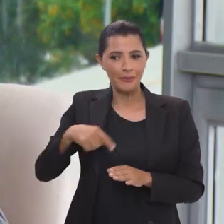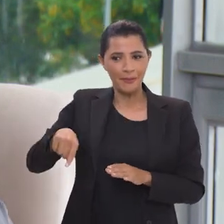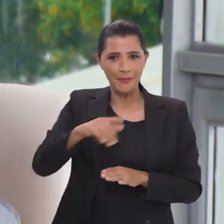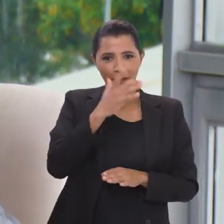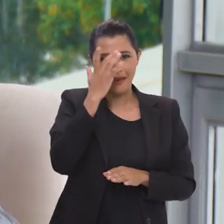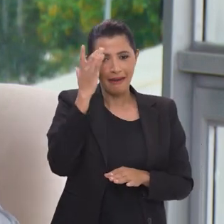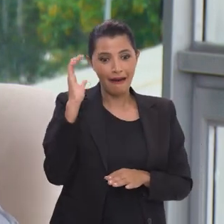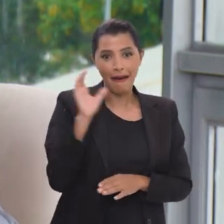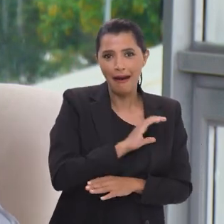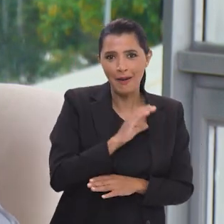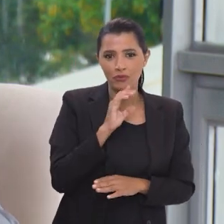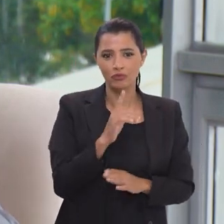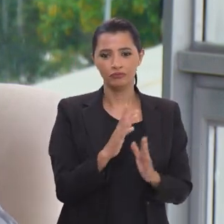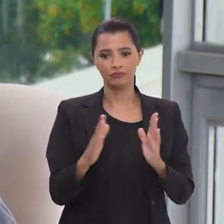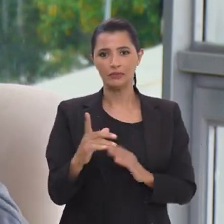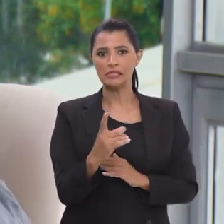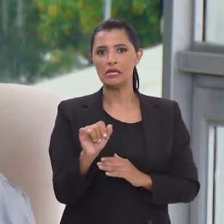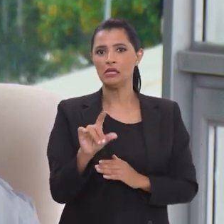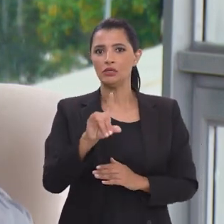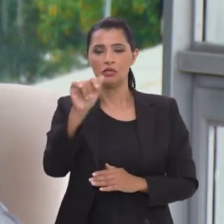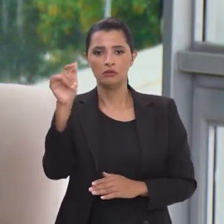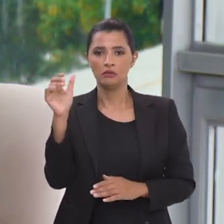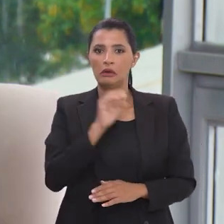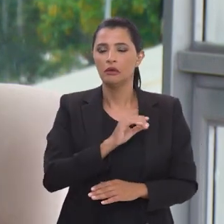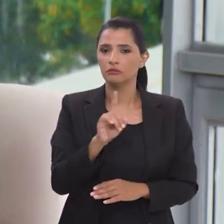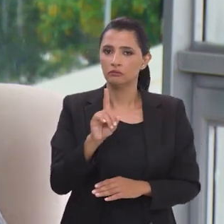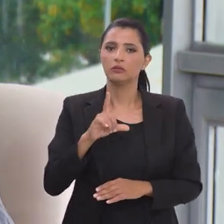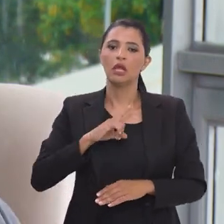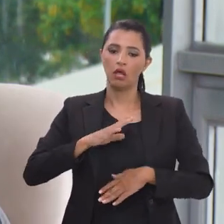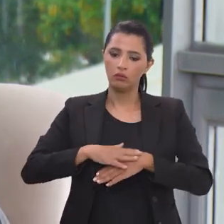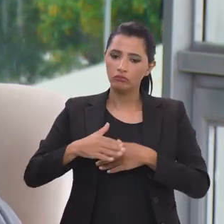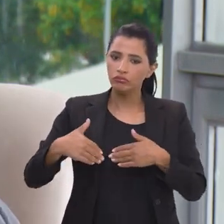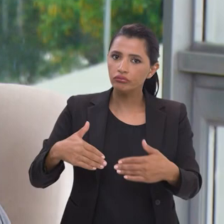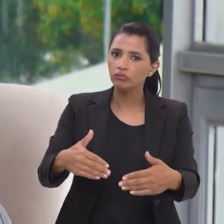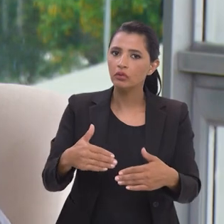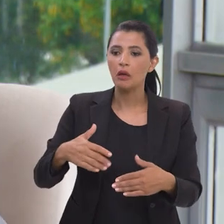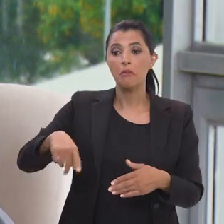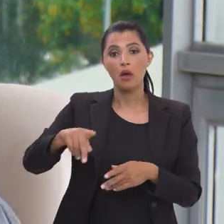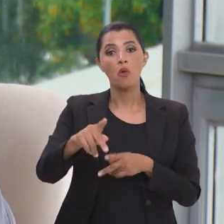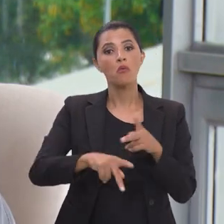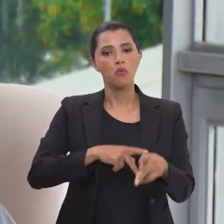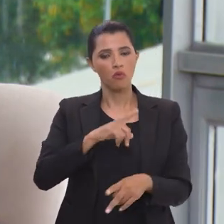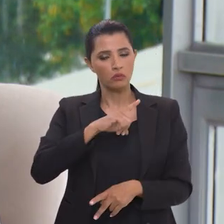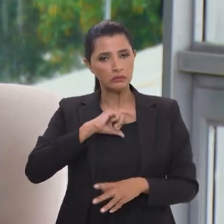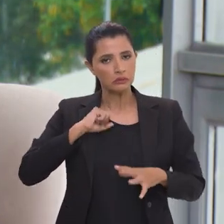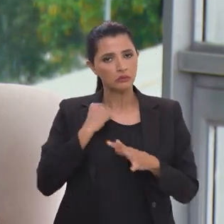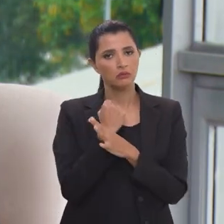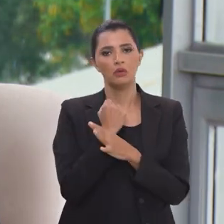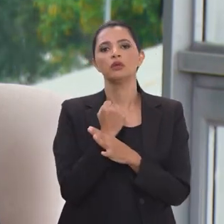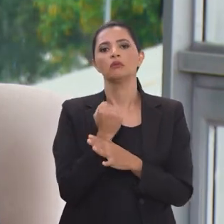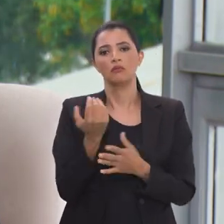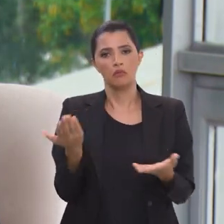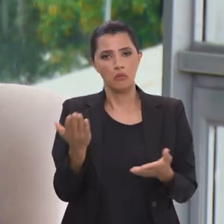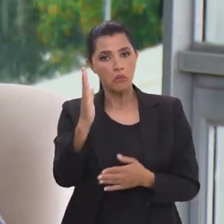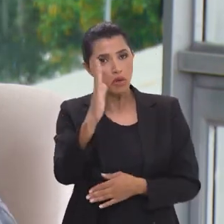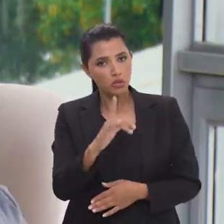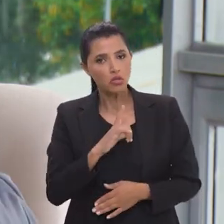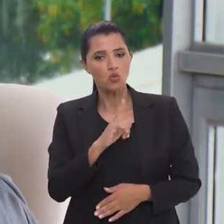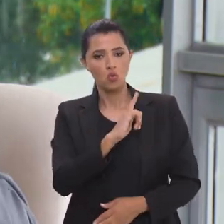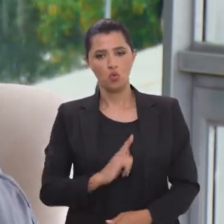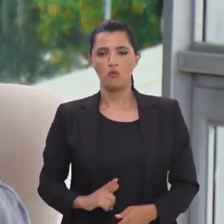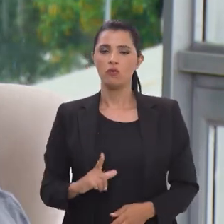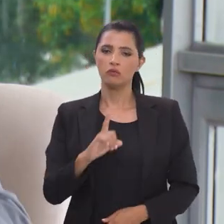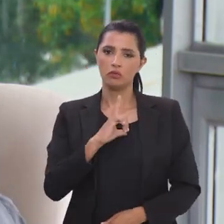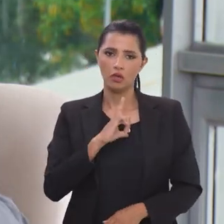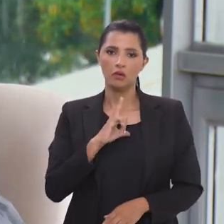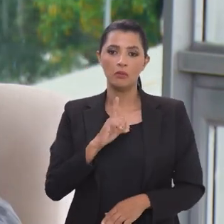que isso não vai acontecer nos 100 dias. Isso leva um tempo, mas o povo tem a segurança e a certeza que o Brasil voltou a ter governo. E por